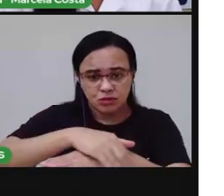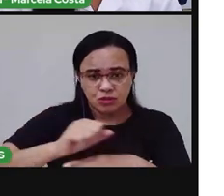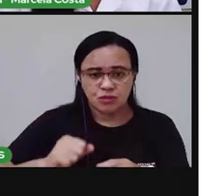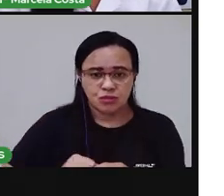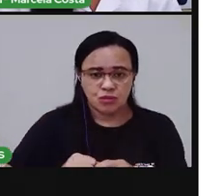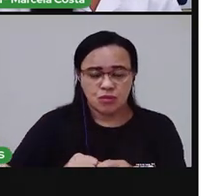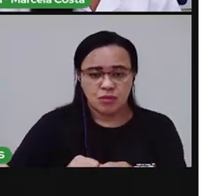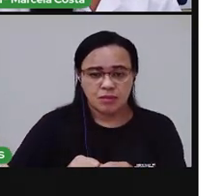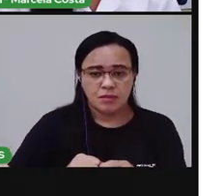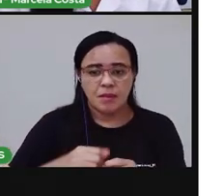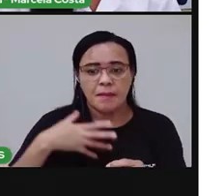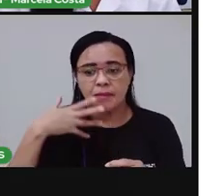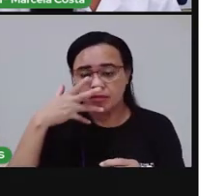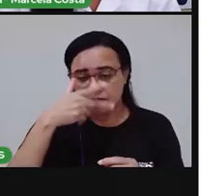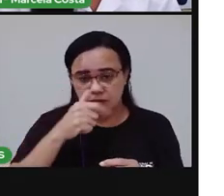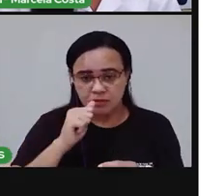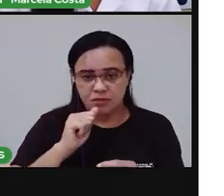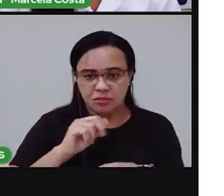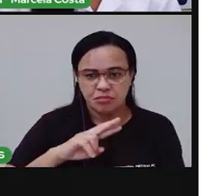Você tem vizinhos?